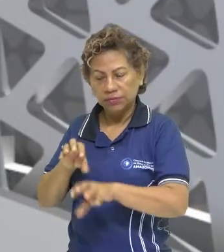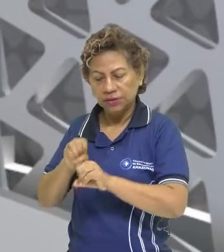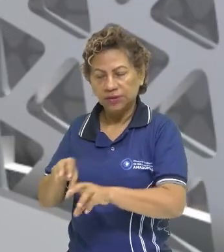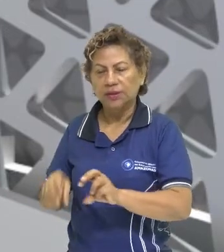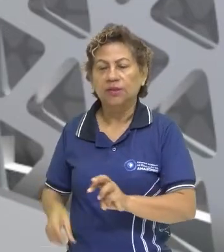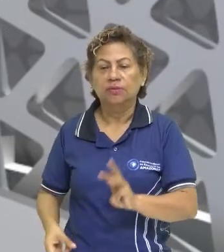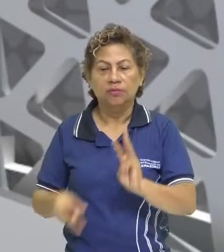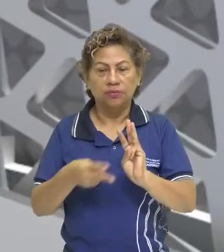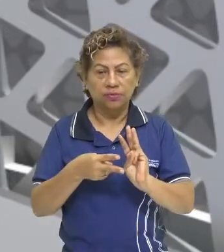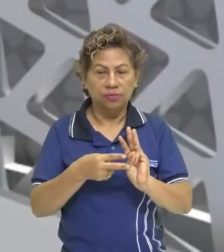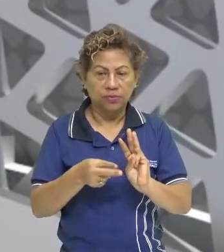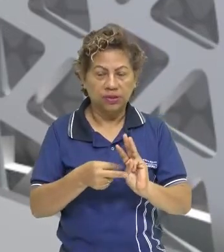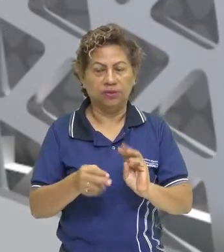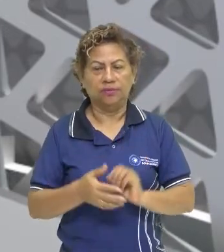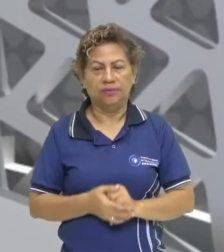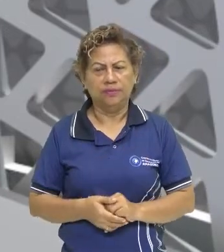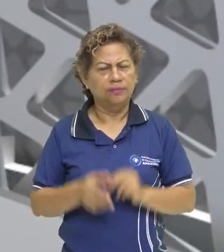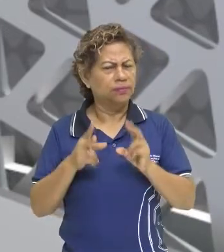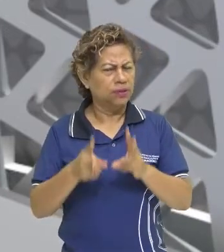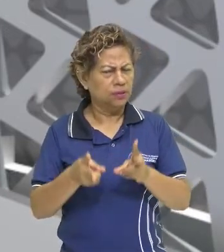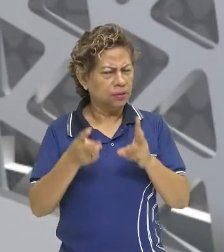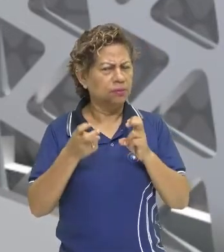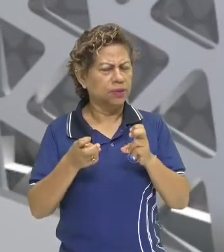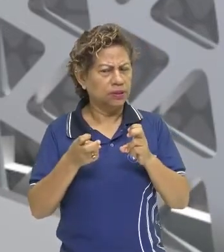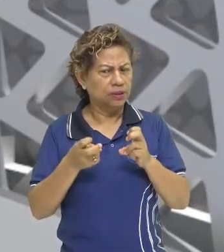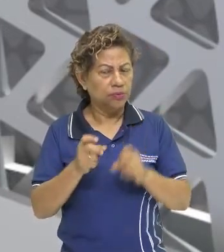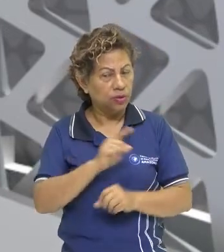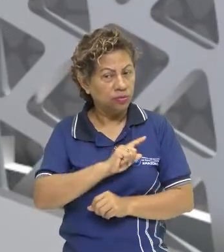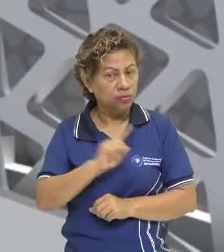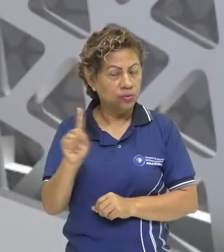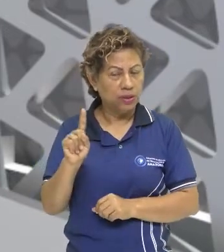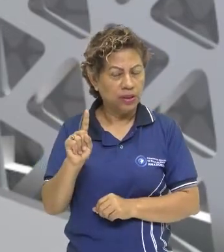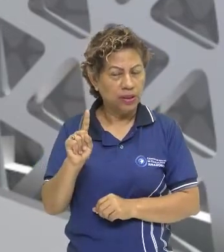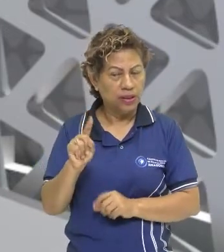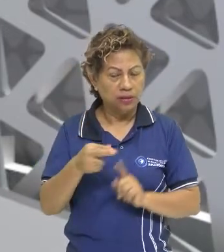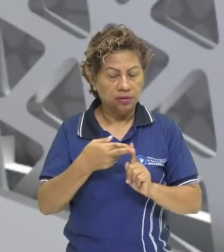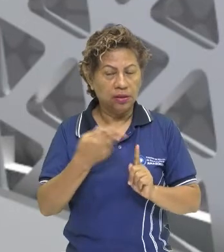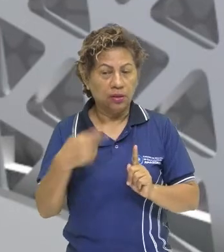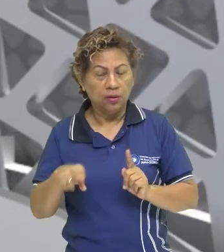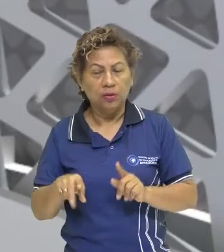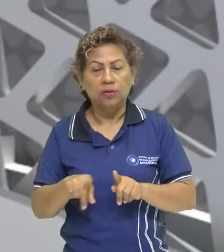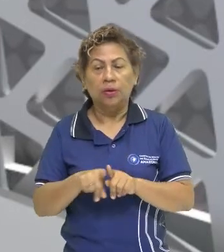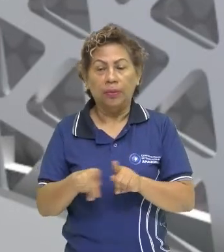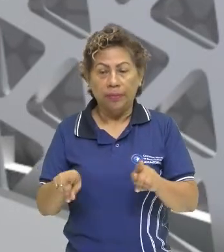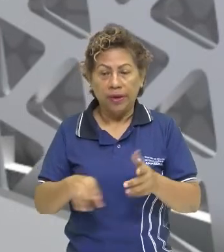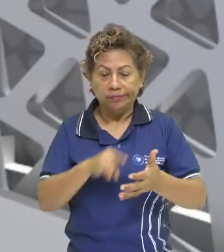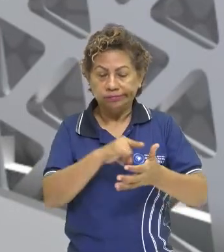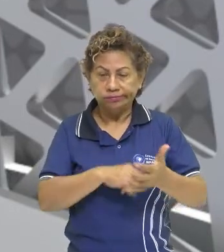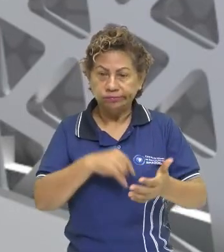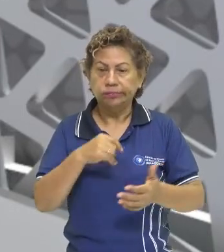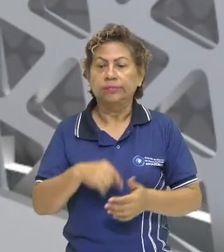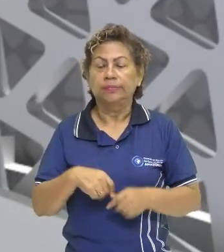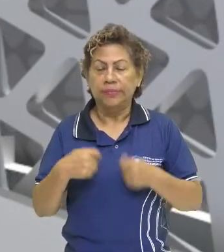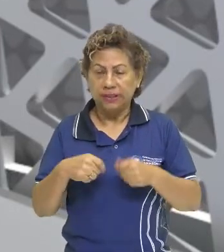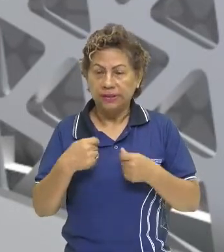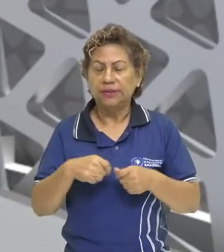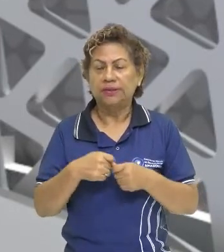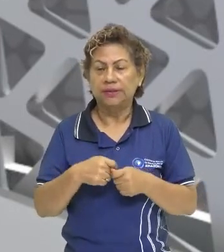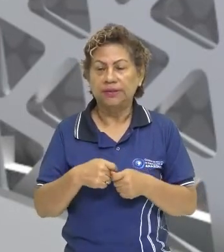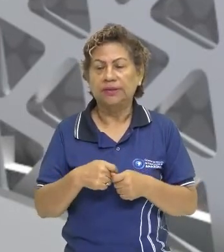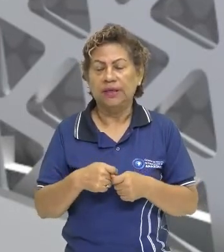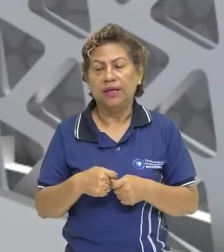religioso, e sim de caráter documental, porque eles tinham que escrever